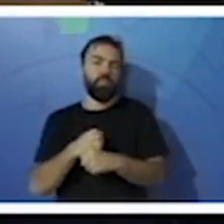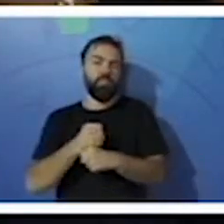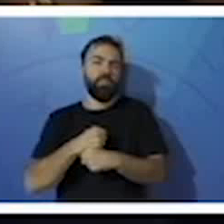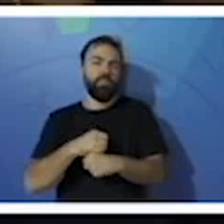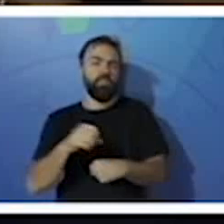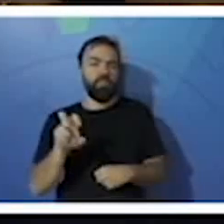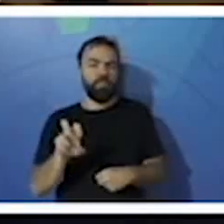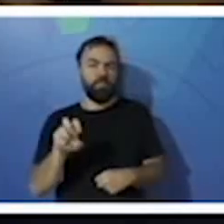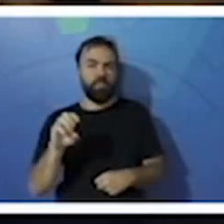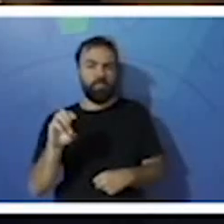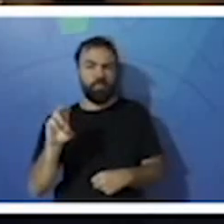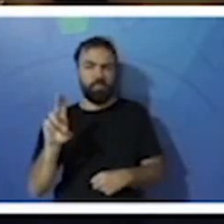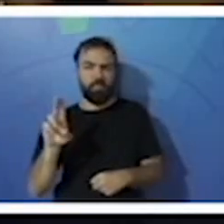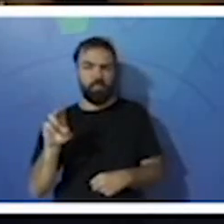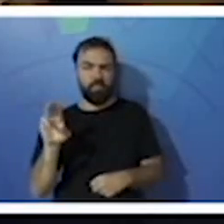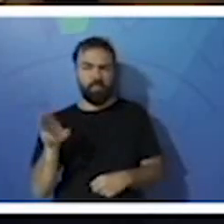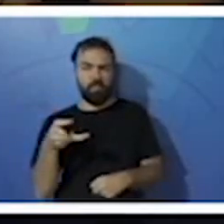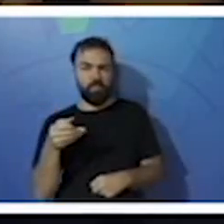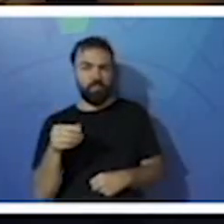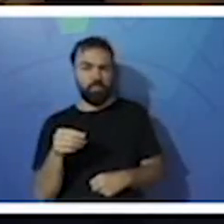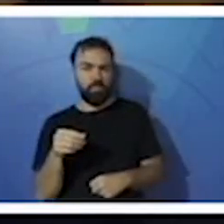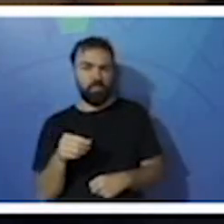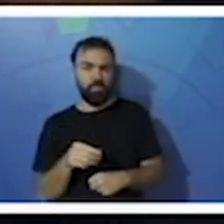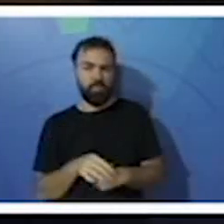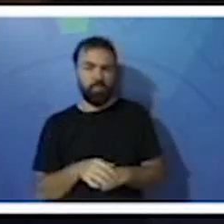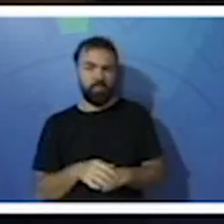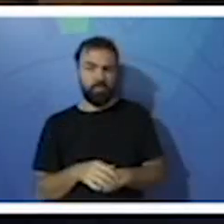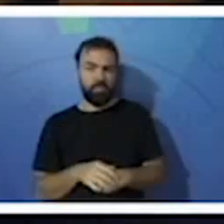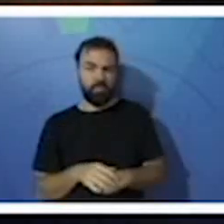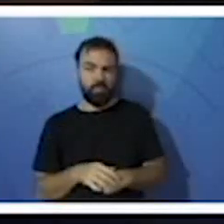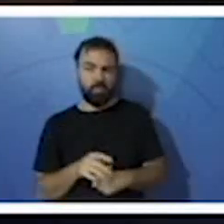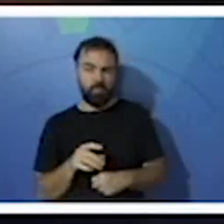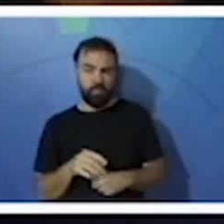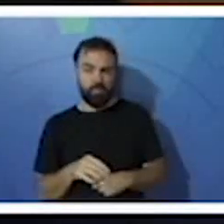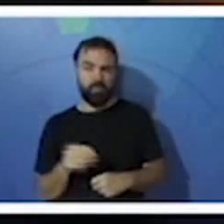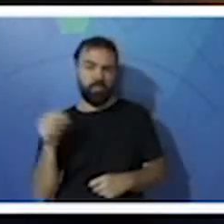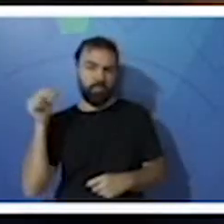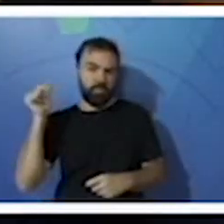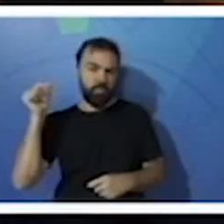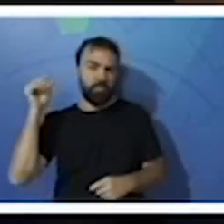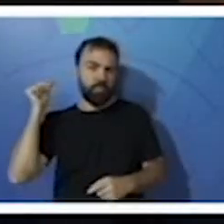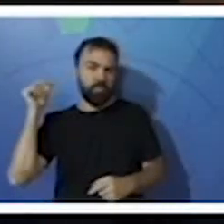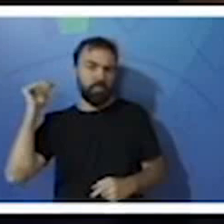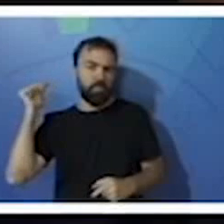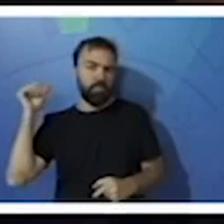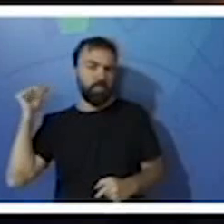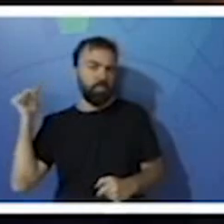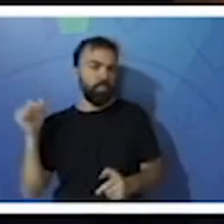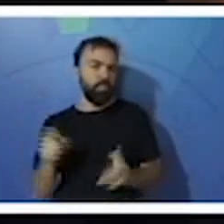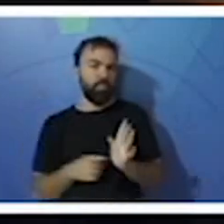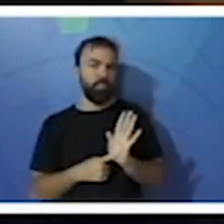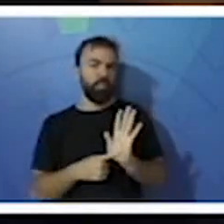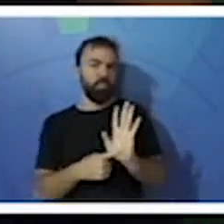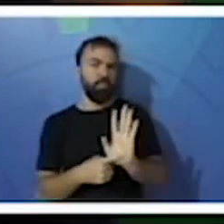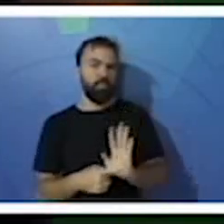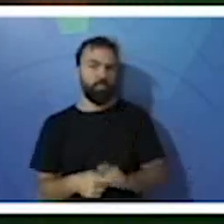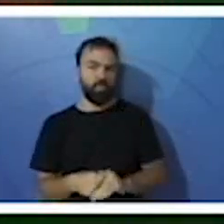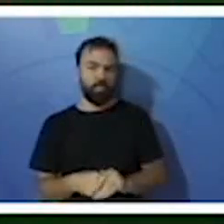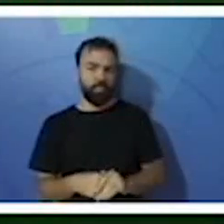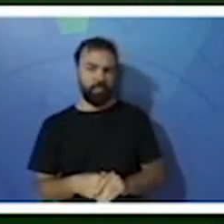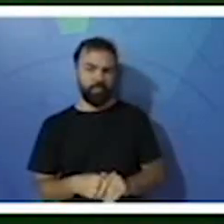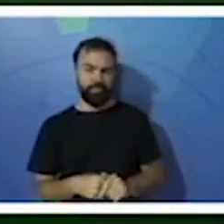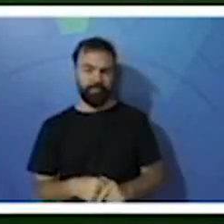o flamingo. Olha só, então é uma espécie que tem há muito tempo, muitos anos. Com